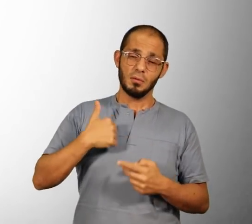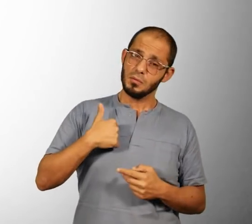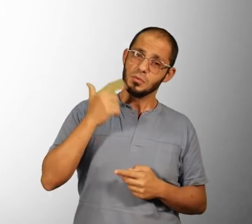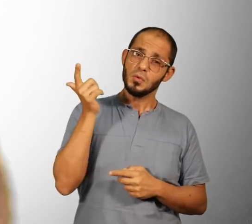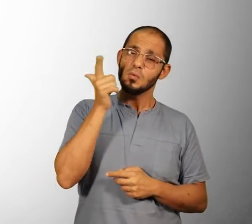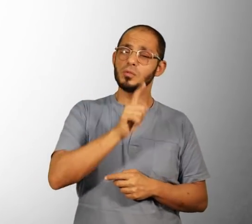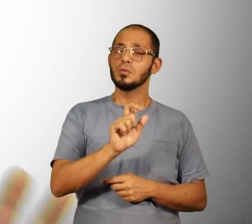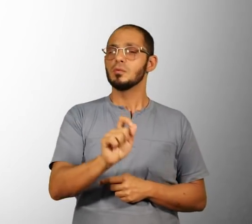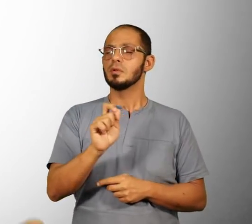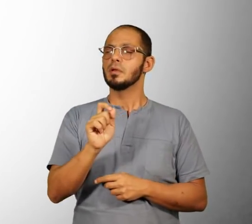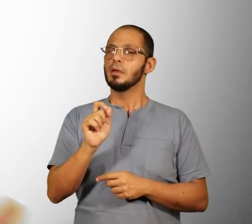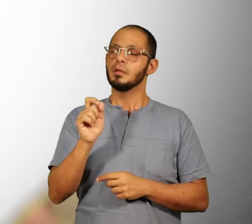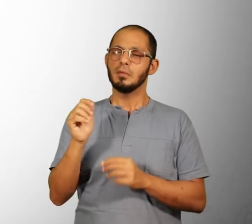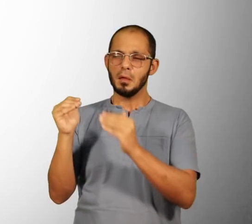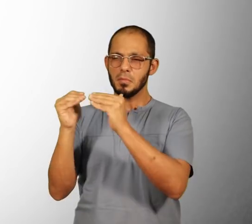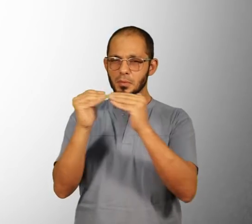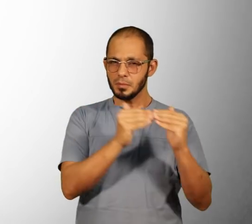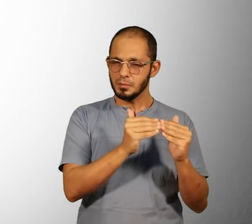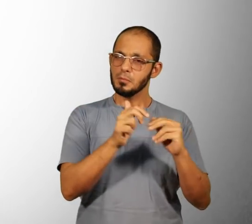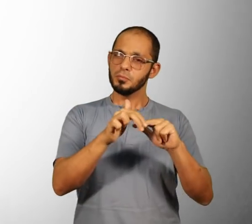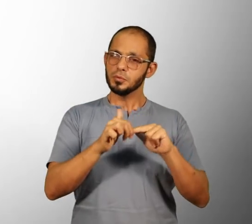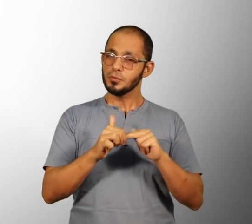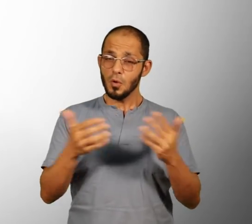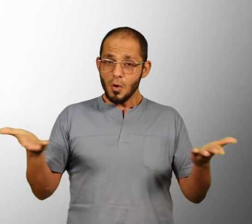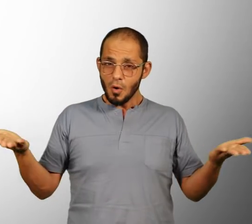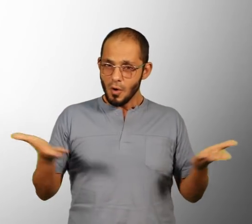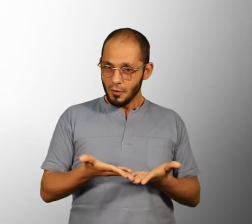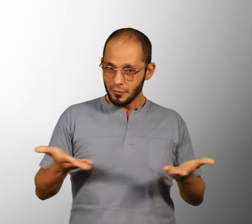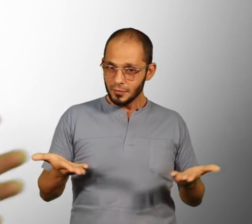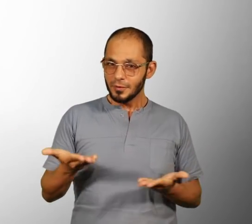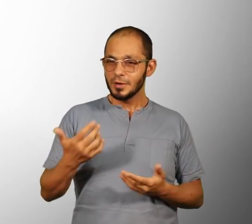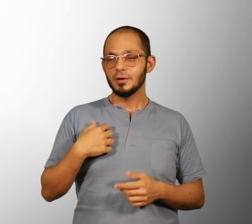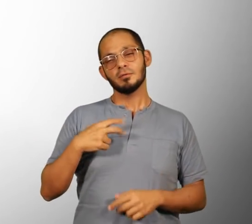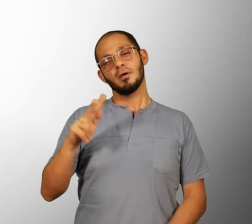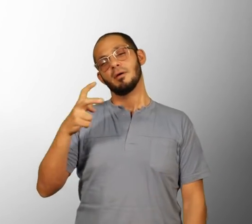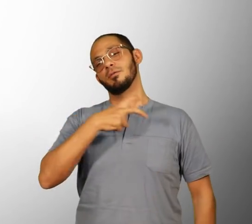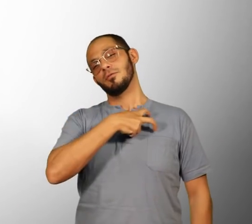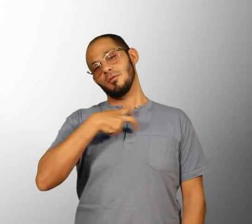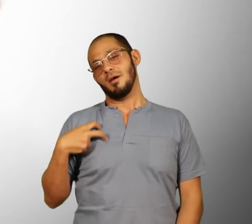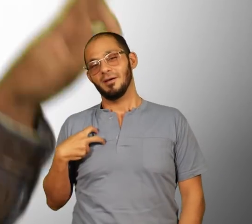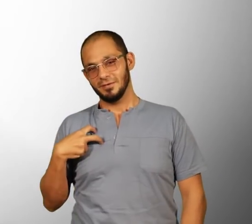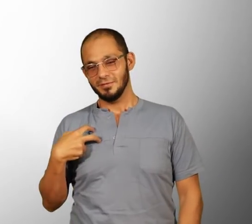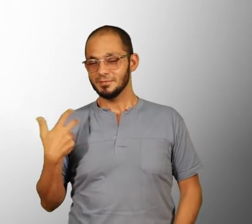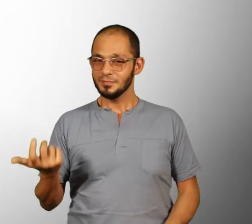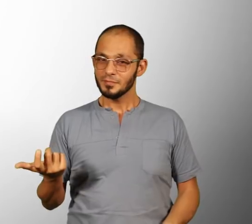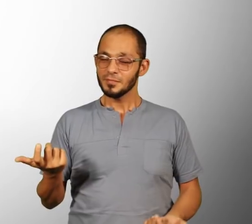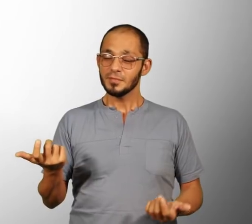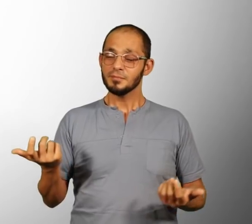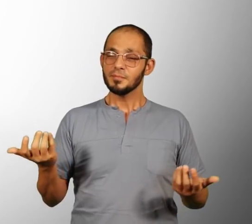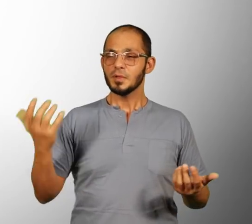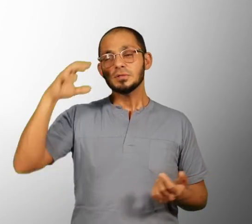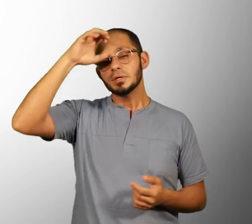eu consegui conciliar bem as coisas, sabe? E hoje eu sou totalmente, assim, good vibes, assim.